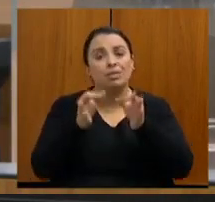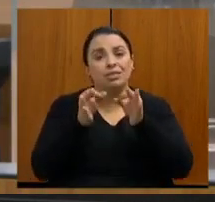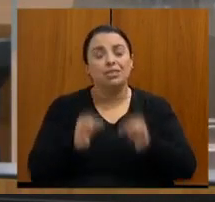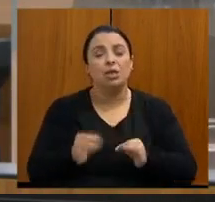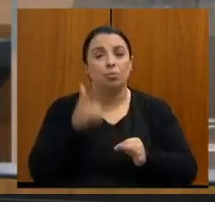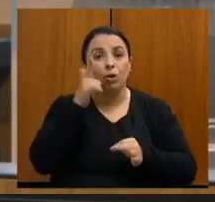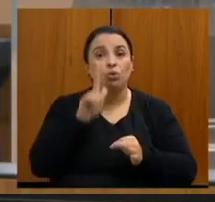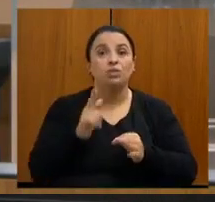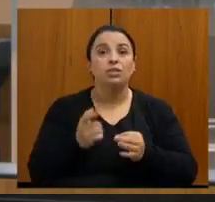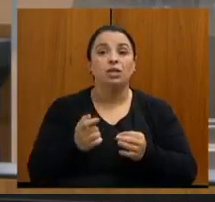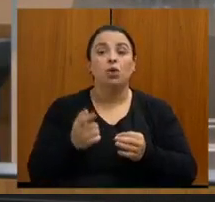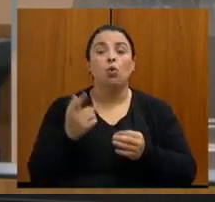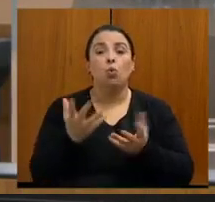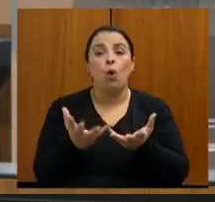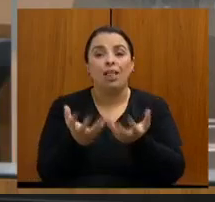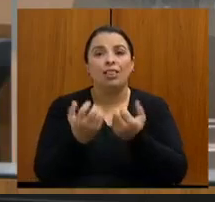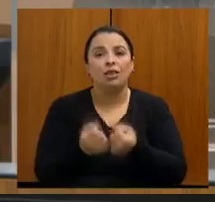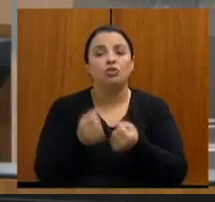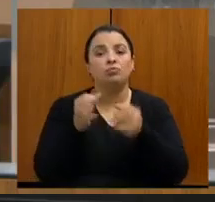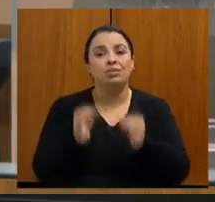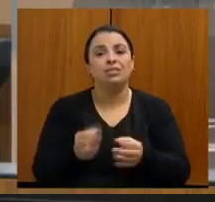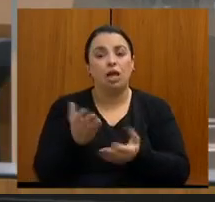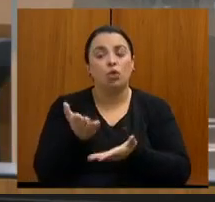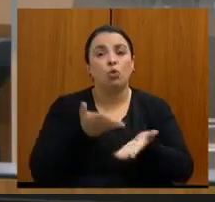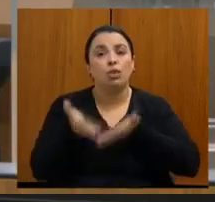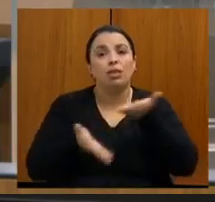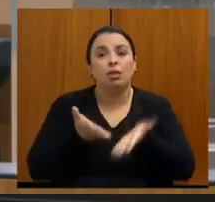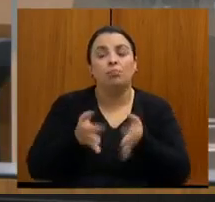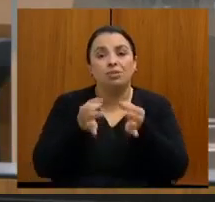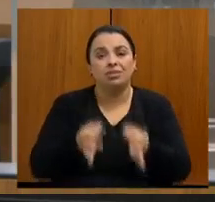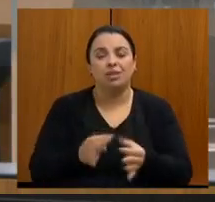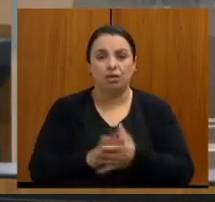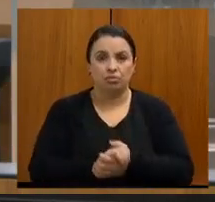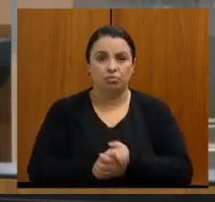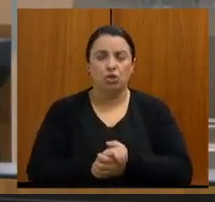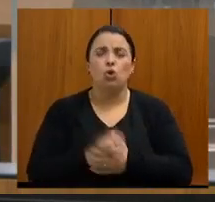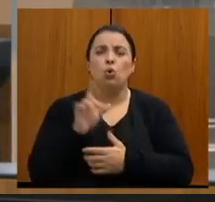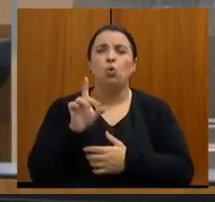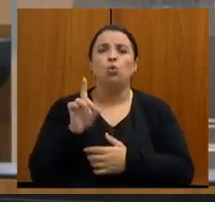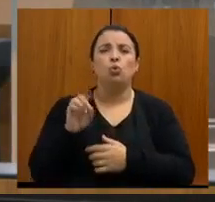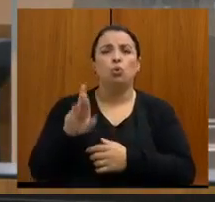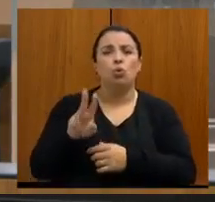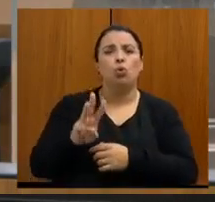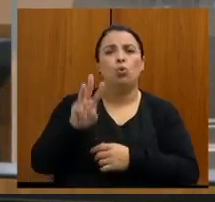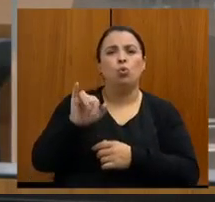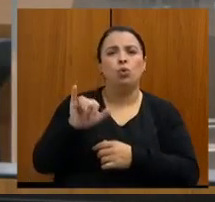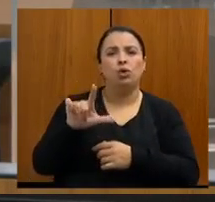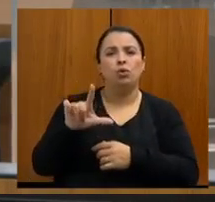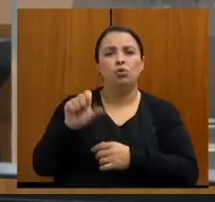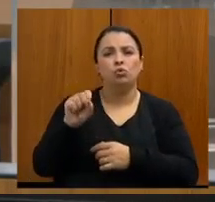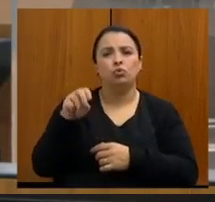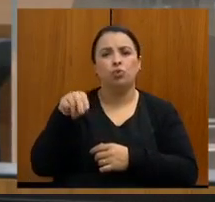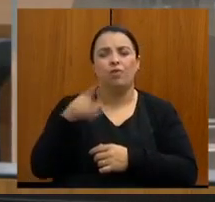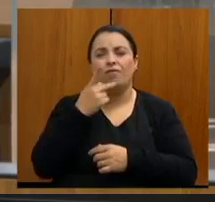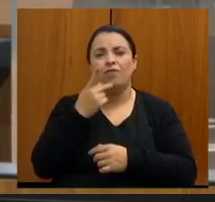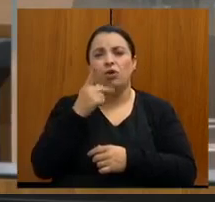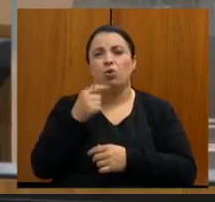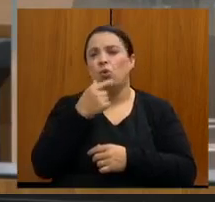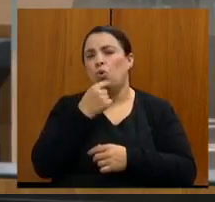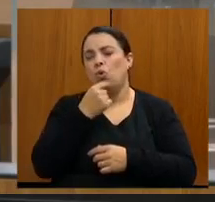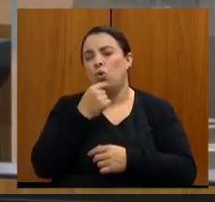atendimento para ele. O deputado Wilson colocou um problema de um paciente com câncer de